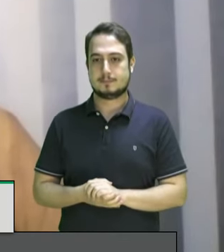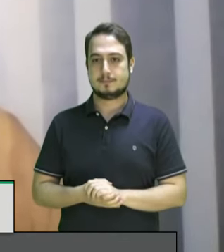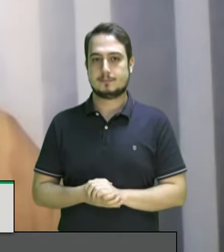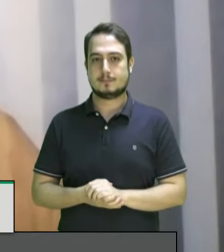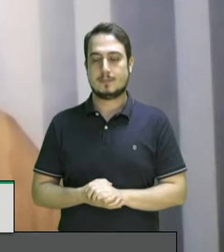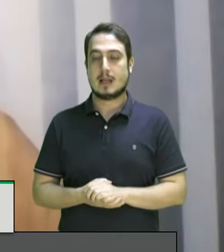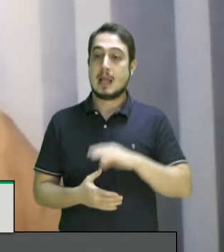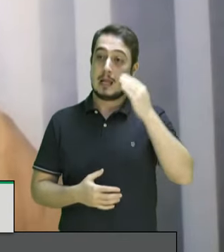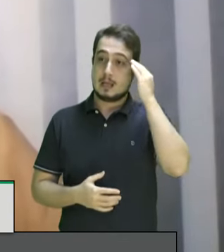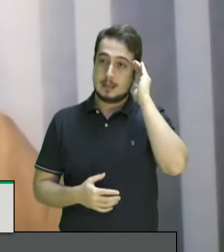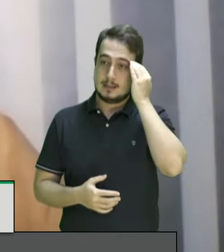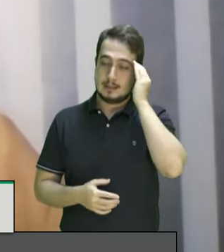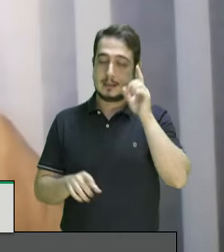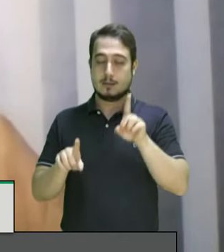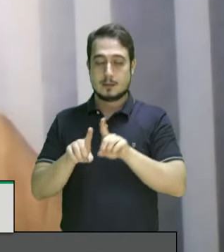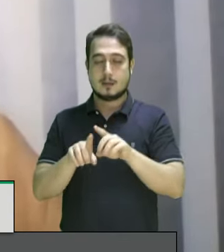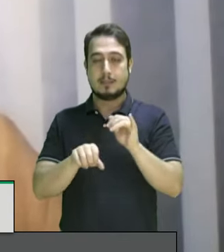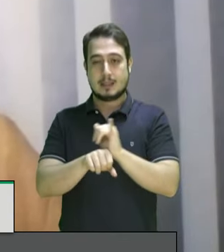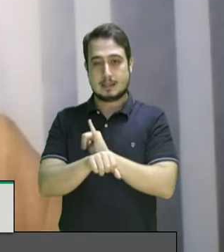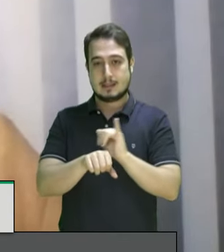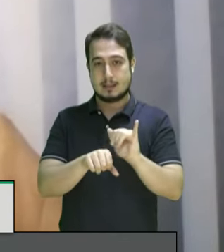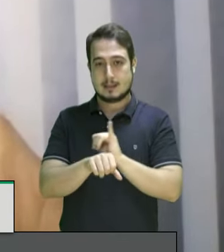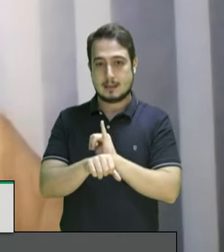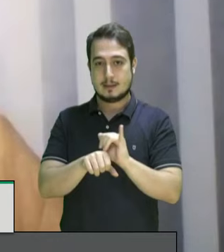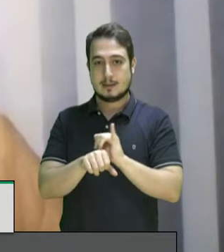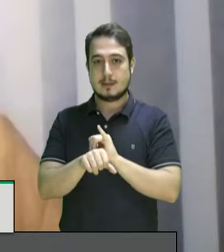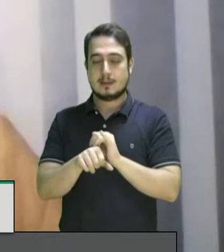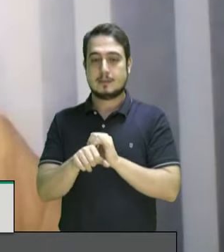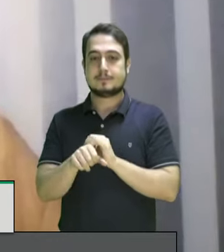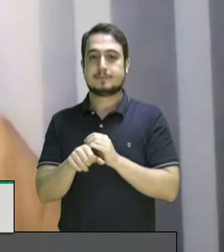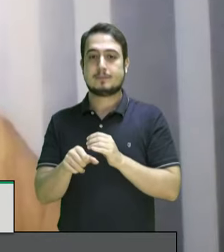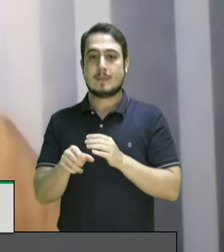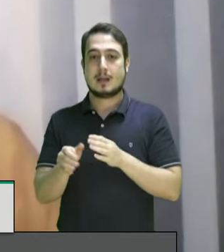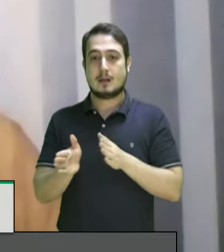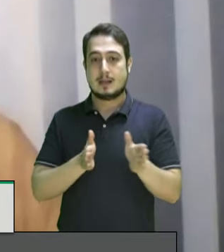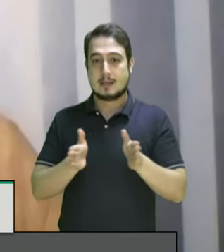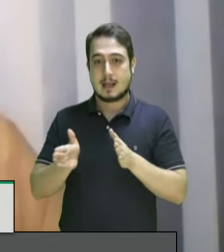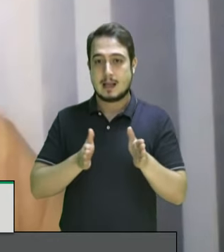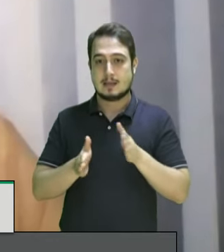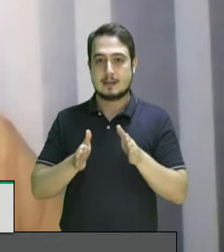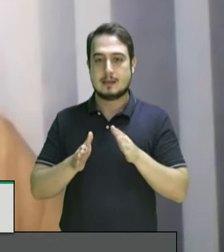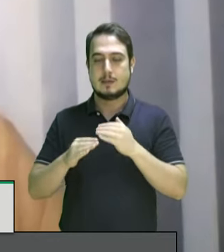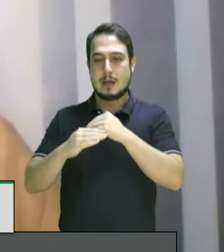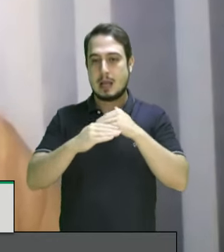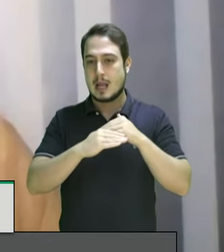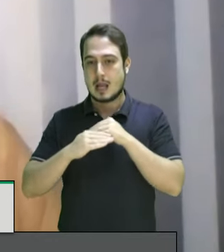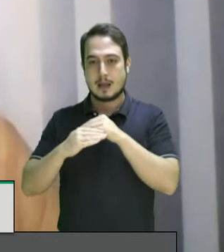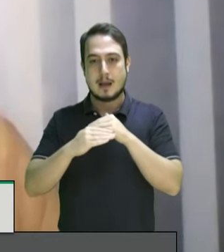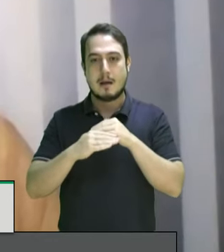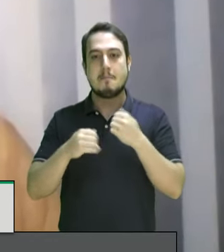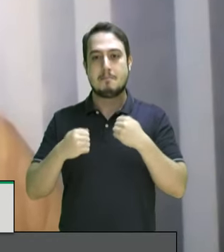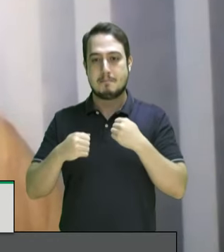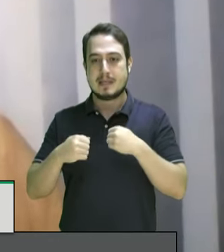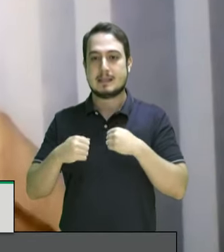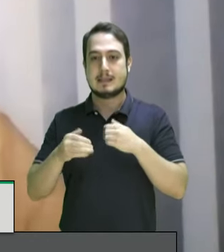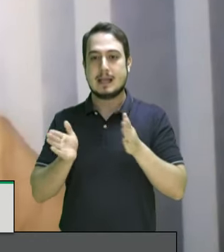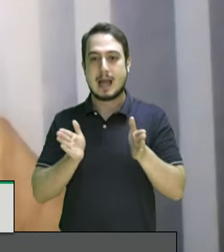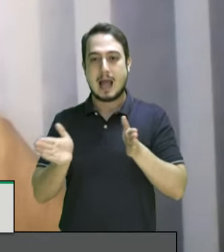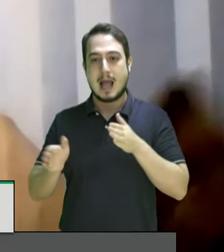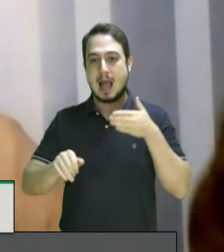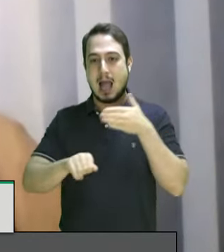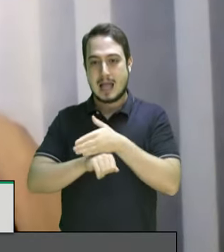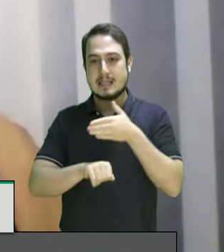entendemos que criar mecanismos sem dar condição de acesso a essas oportunidades não é igualdade racial acesso a